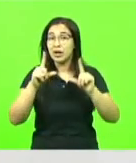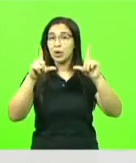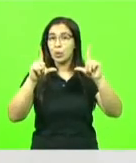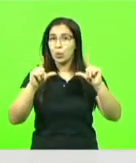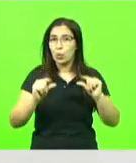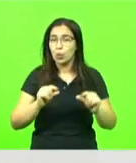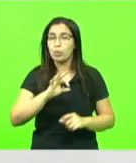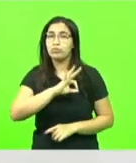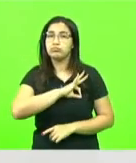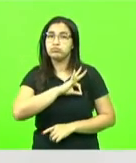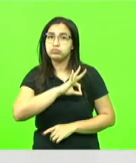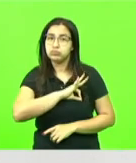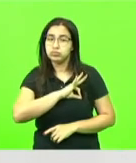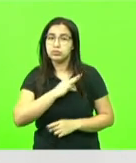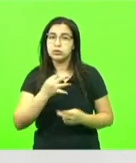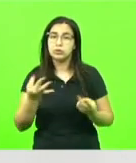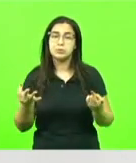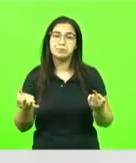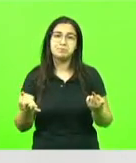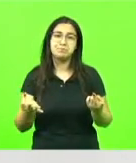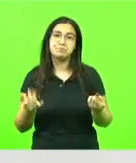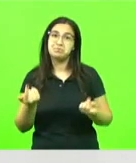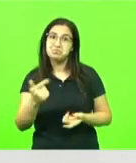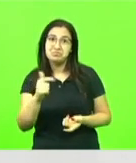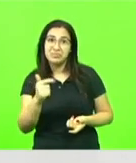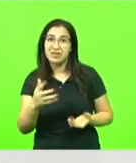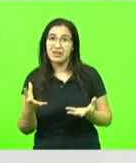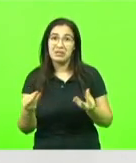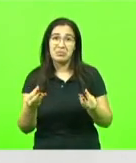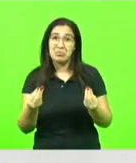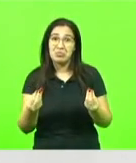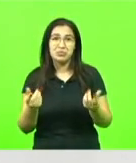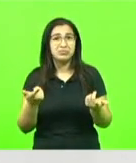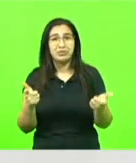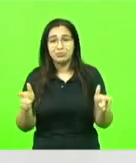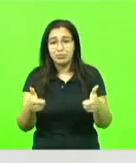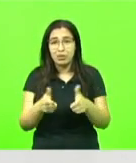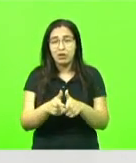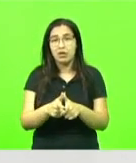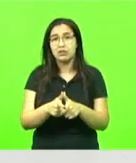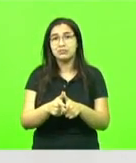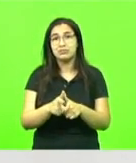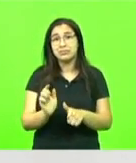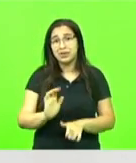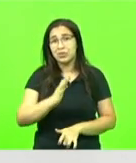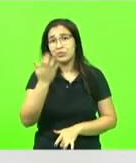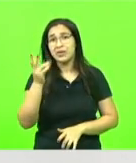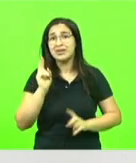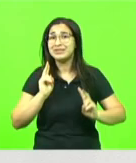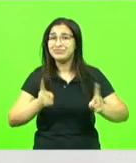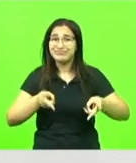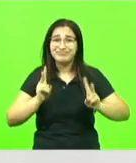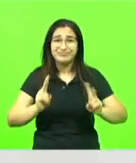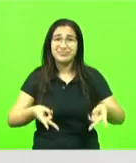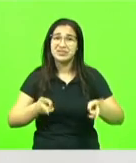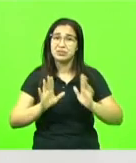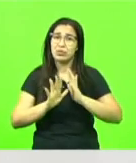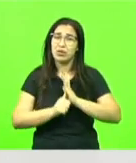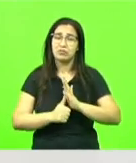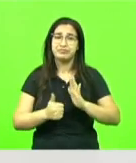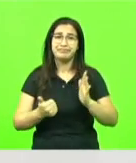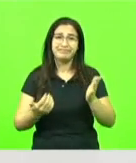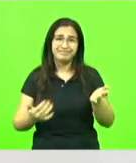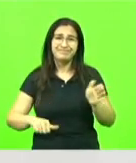policiais, devido ao baixo efetivo, isso está acontecendo, isso está sendo recorrente. E como você pode passar de um crime